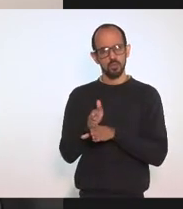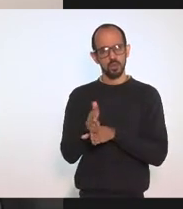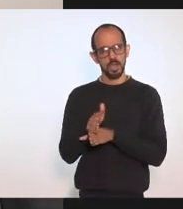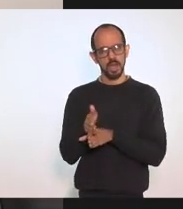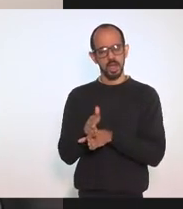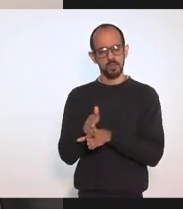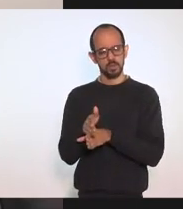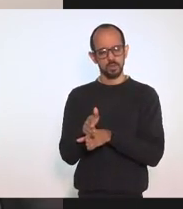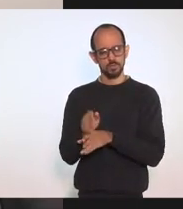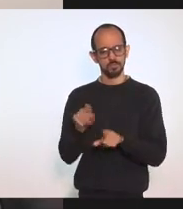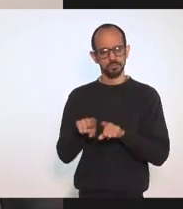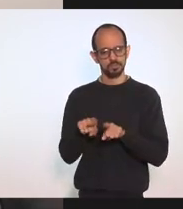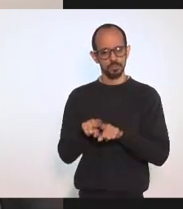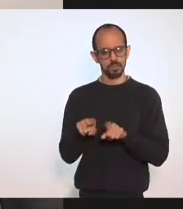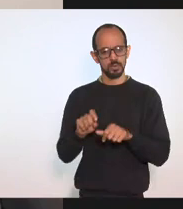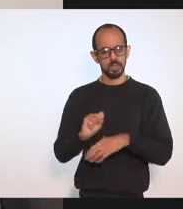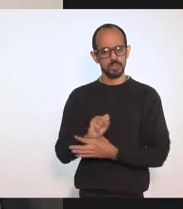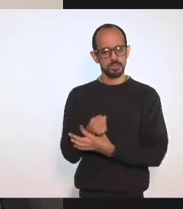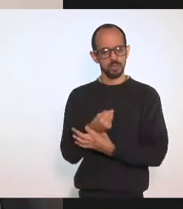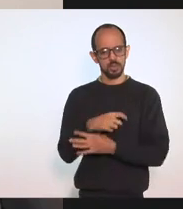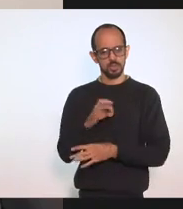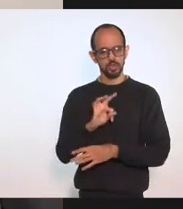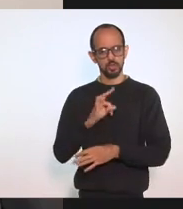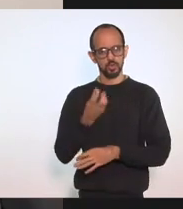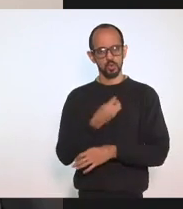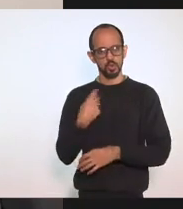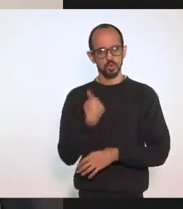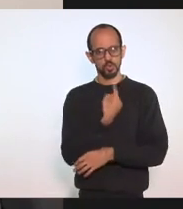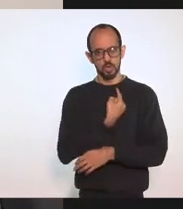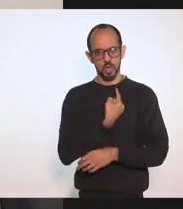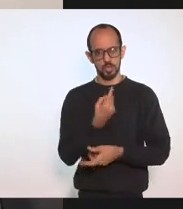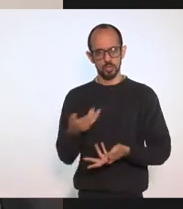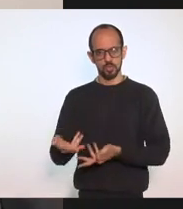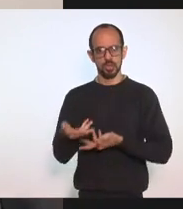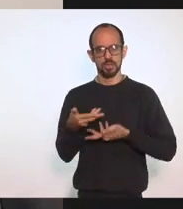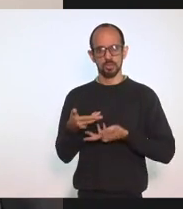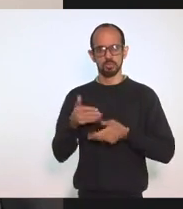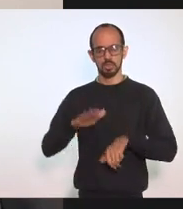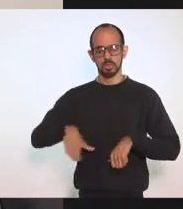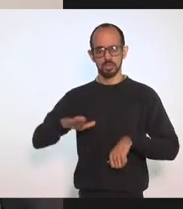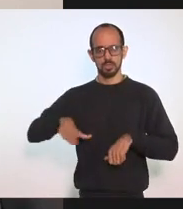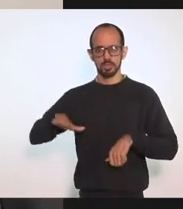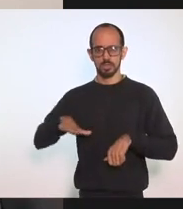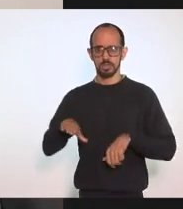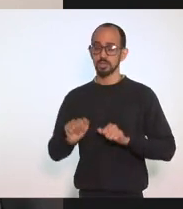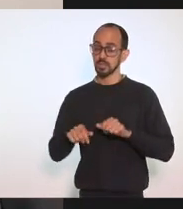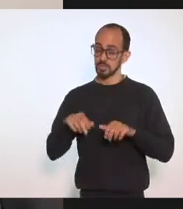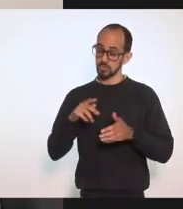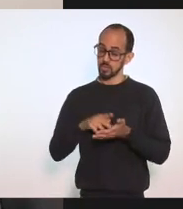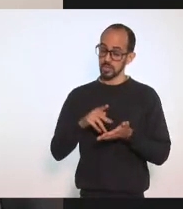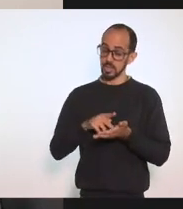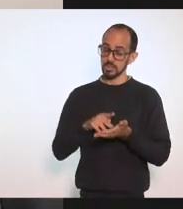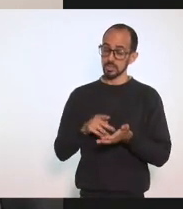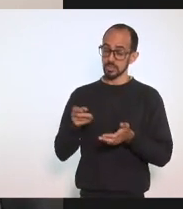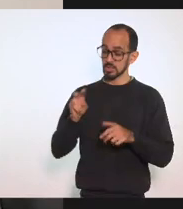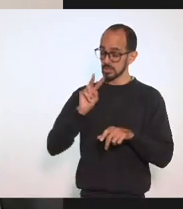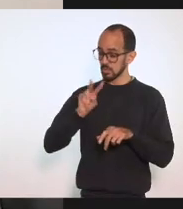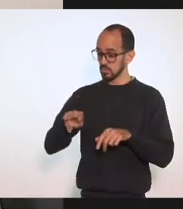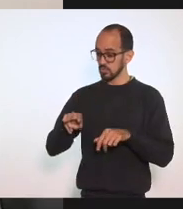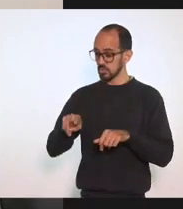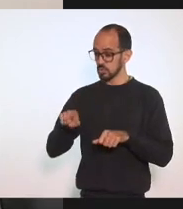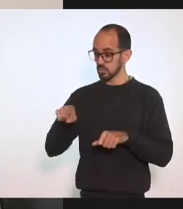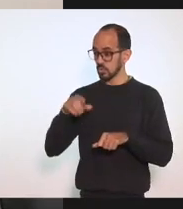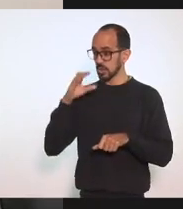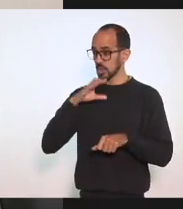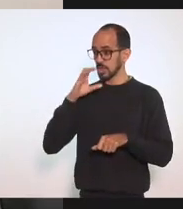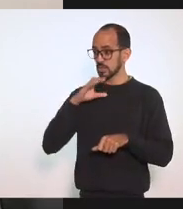E na segurança De todos nós No atendimento Das nossas crianças Que eles sejam De fato Vistos Com o cuidado Que